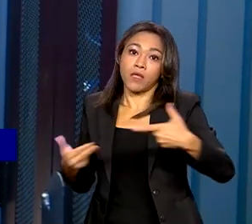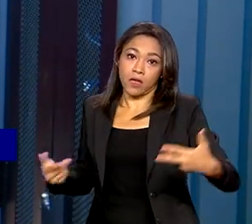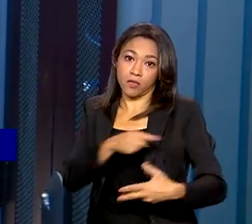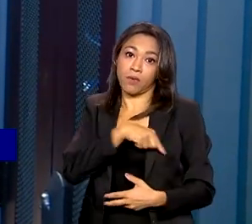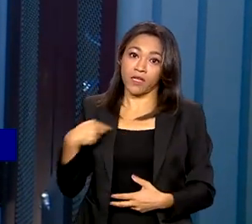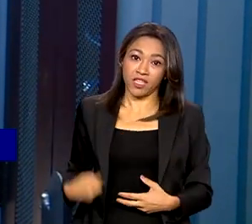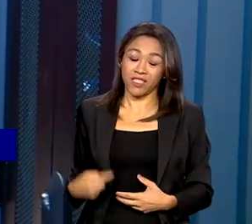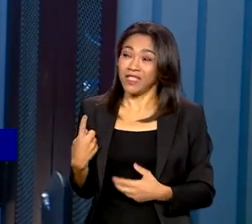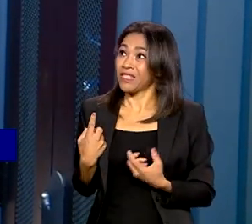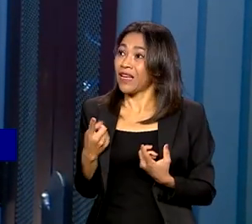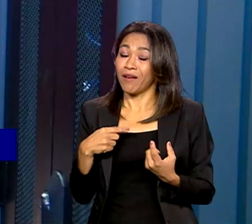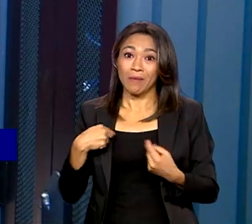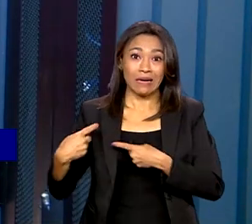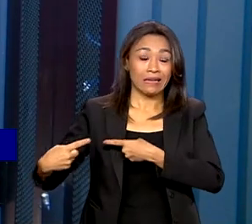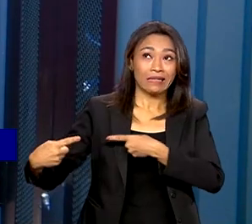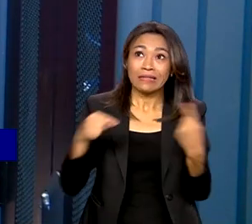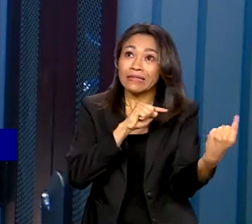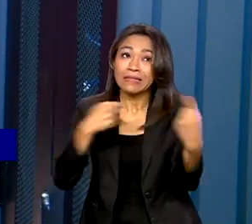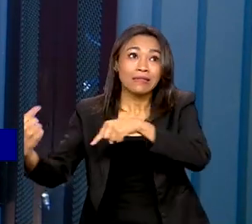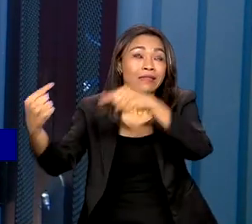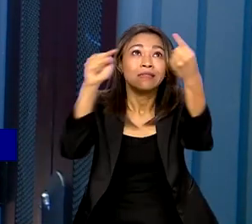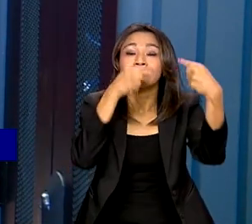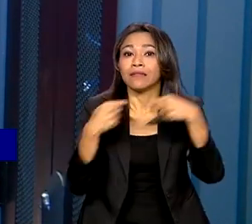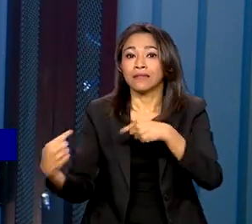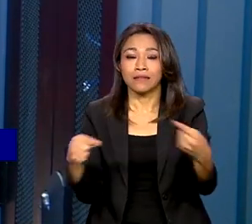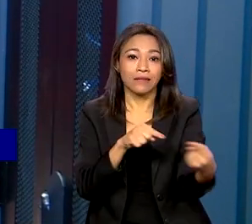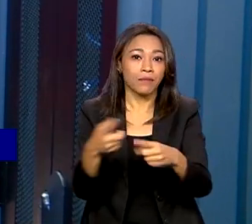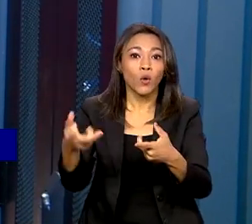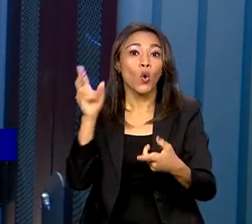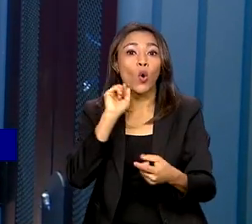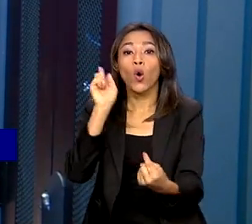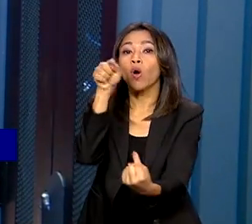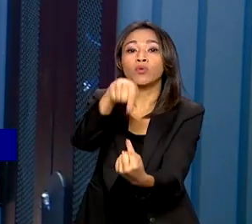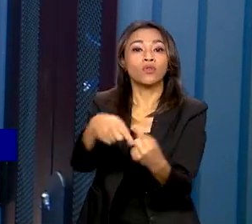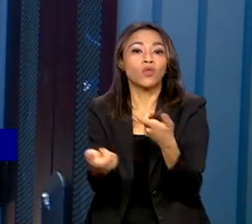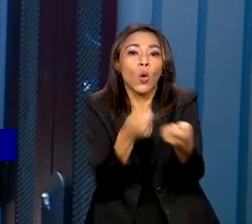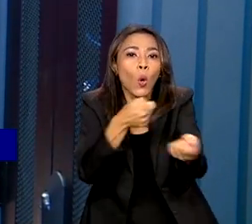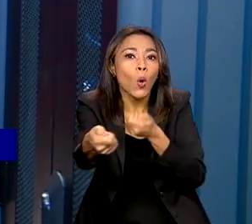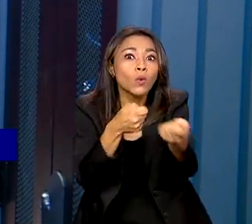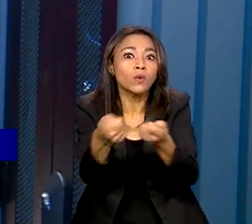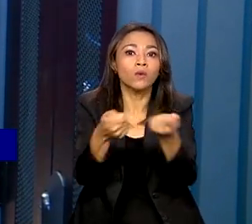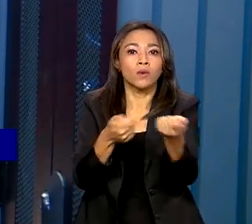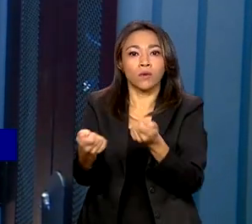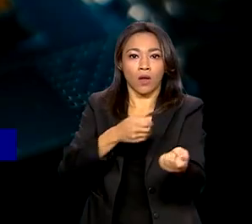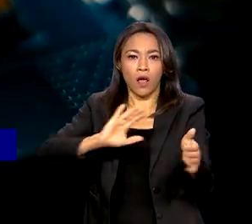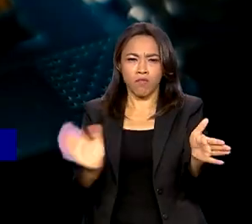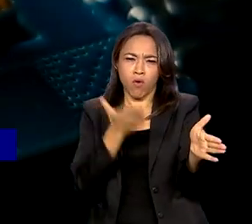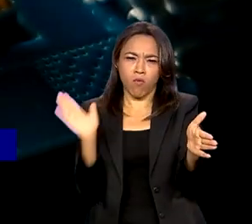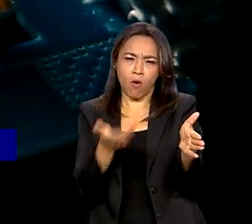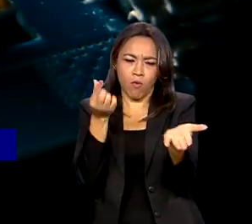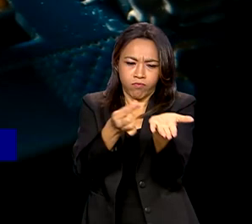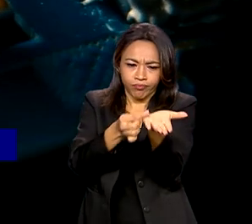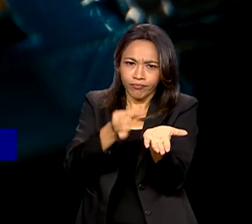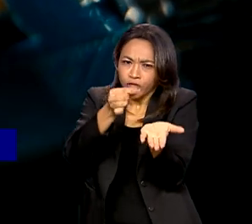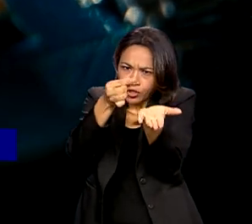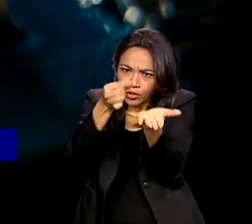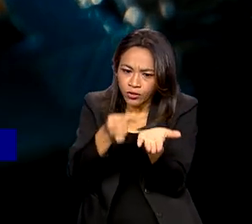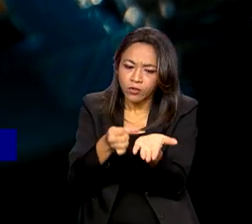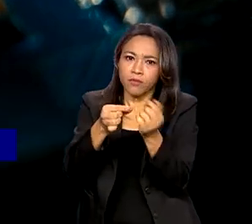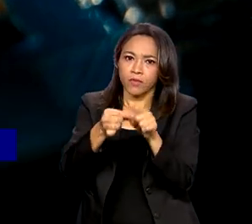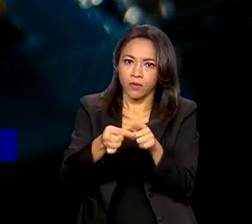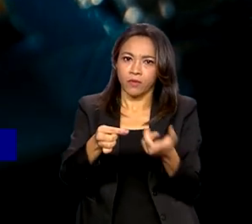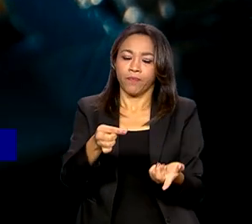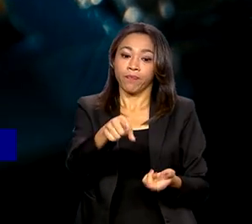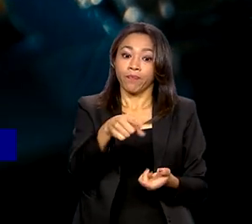na batalha global para controlar a tecnologia de fabricação dos chips. Para debater sobre a corrida